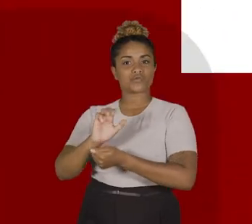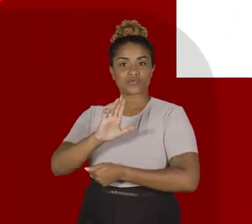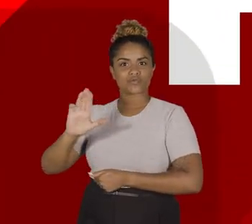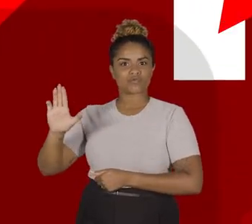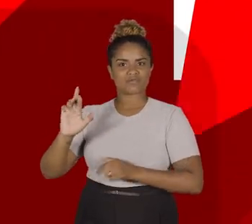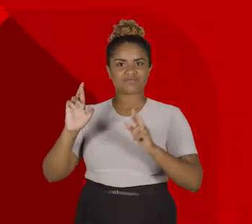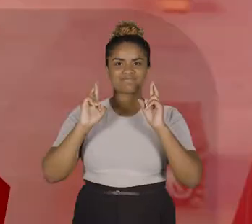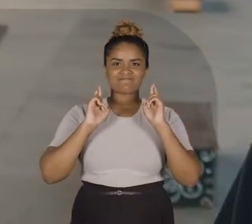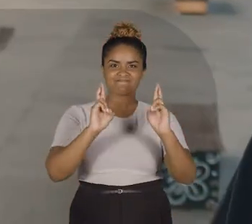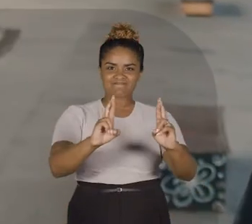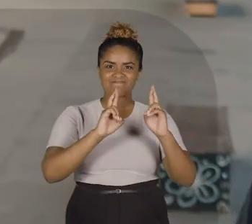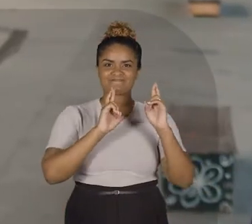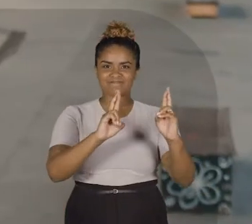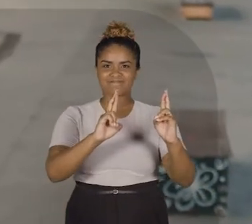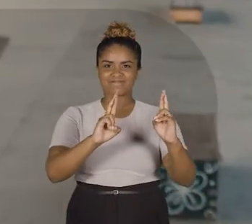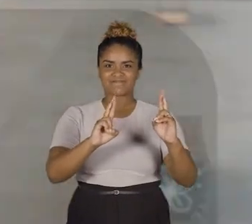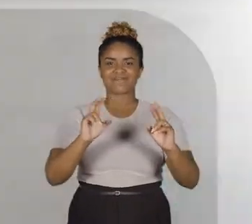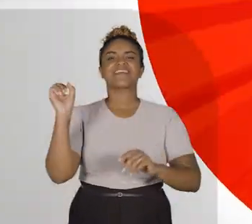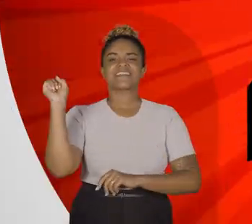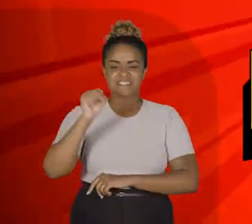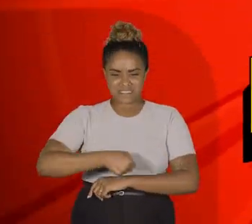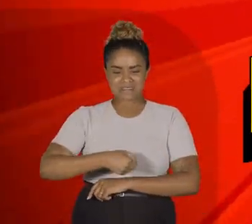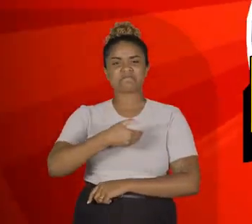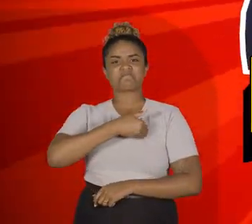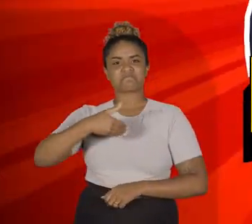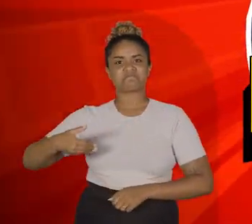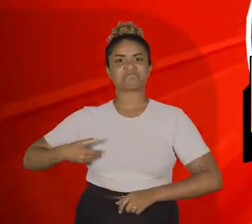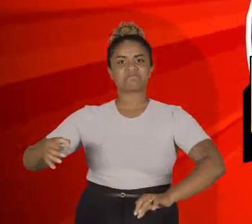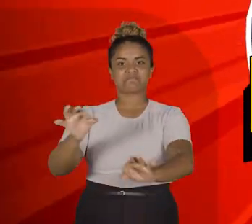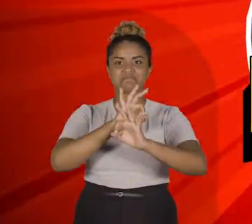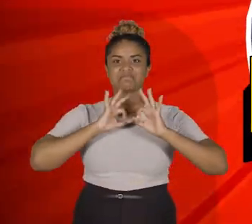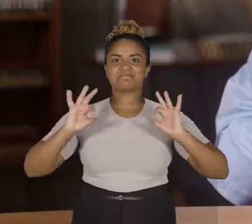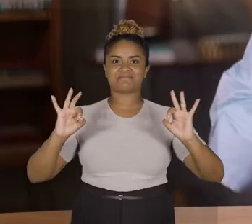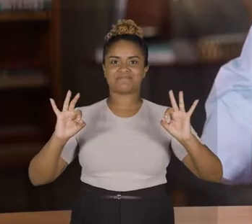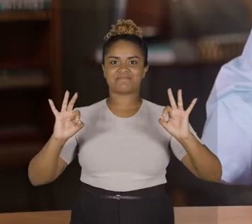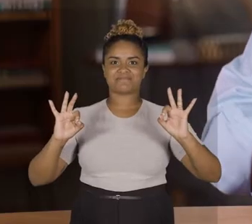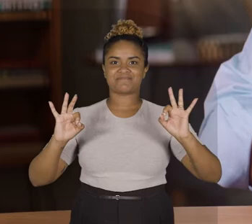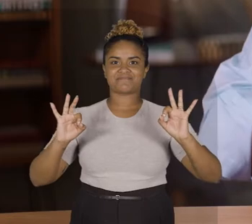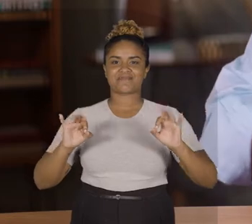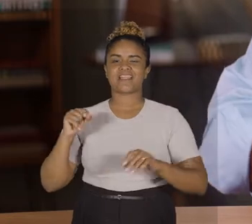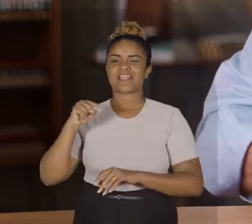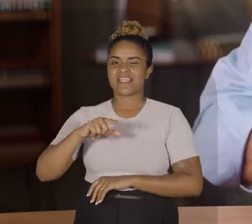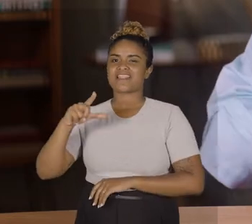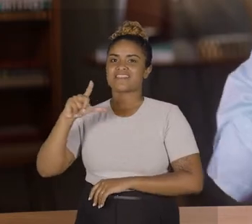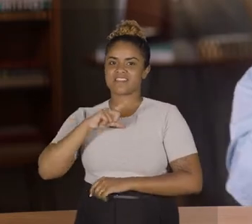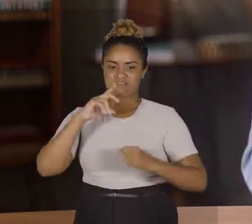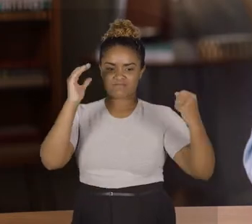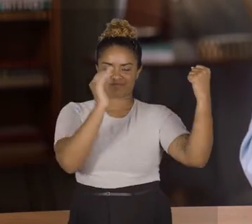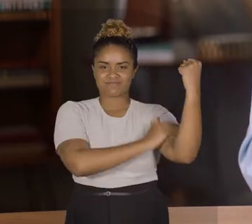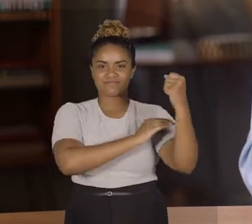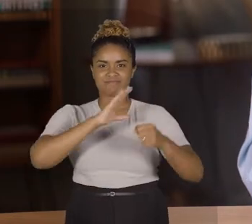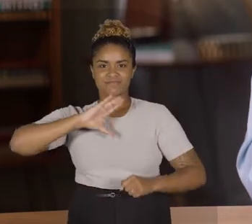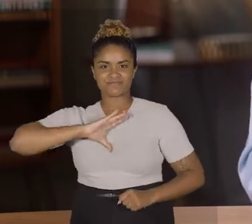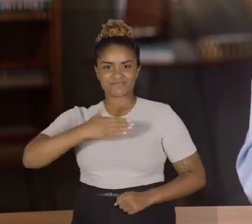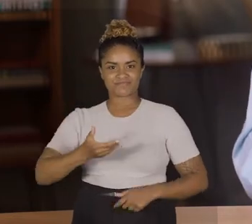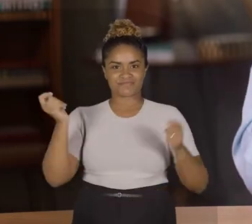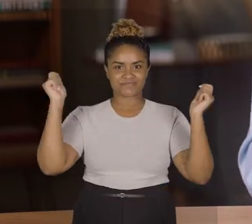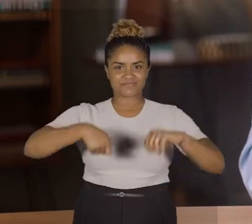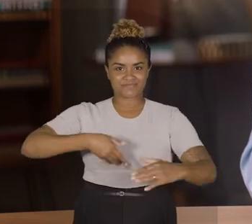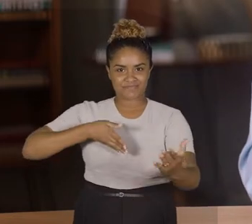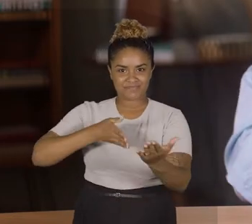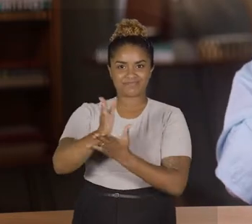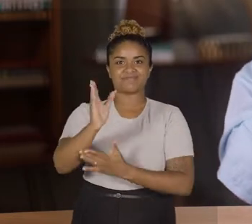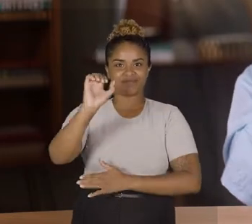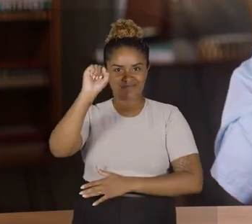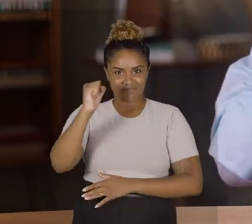esperança. Vai ser sim um governador porreta. Rogério tem a força e a coragem para botar Sergipe para